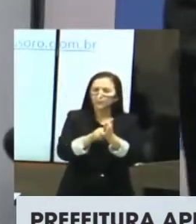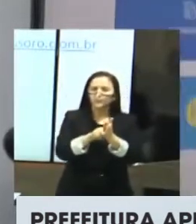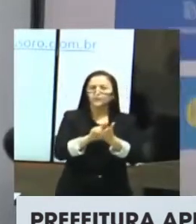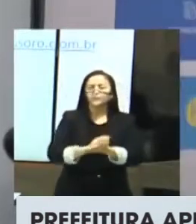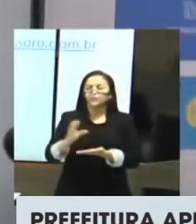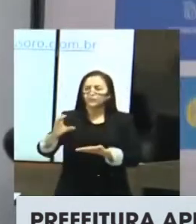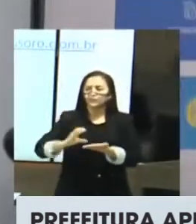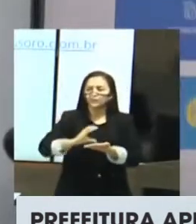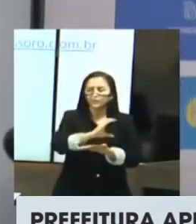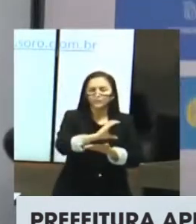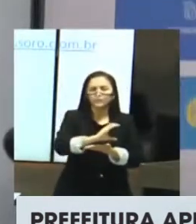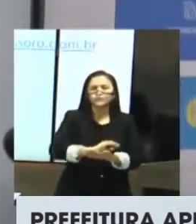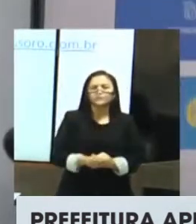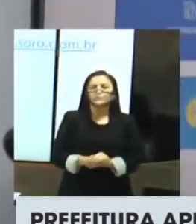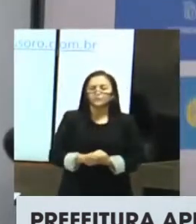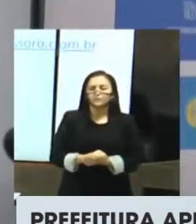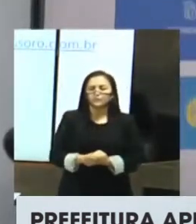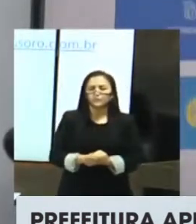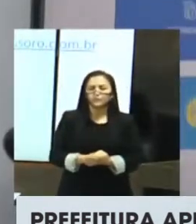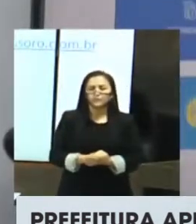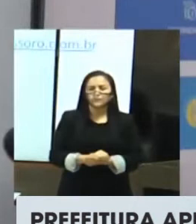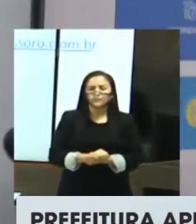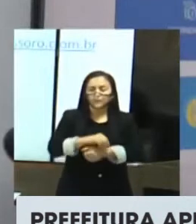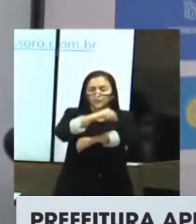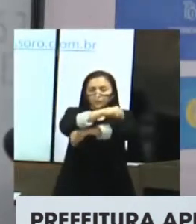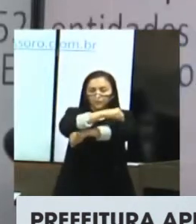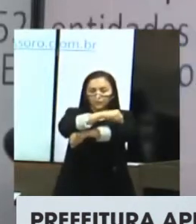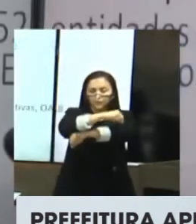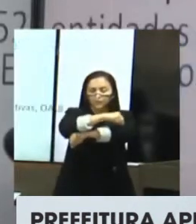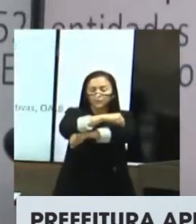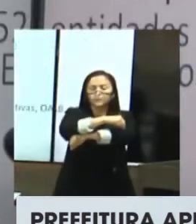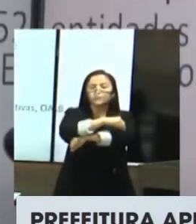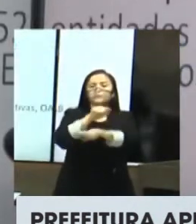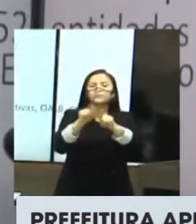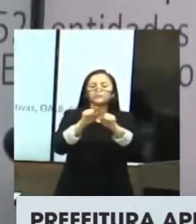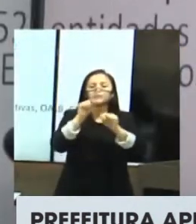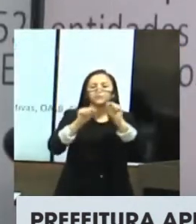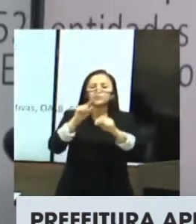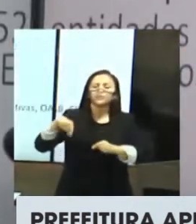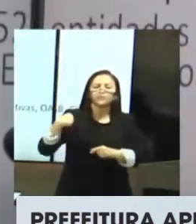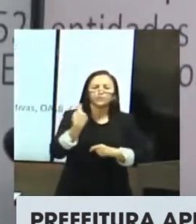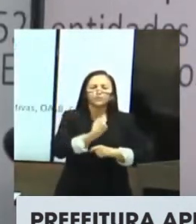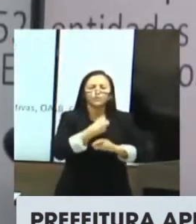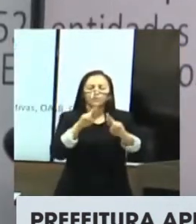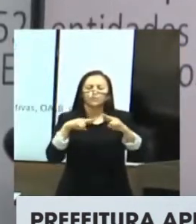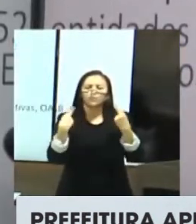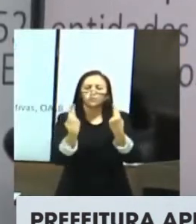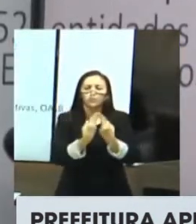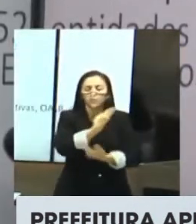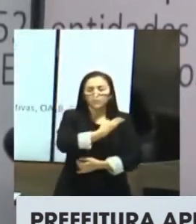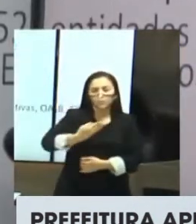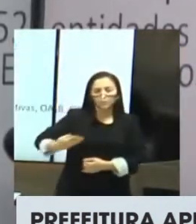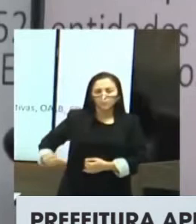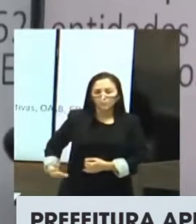nº 05-2021, de Autoria do Poder Executivo, o orçamento para o próximo ano do valor de R